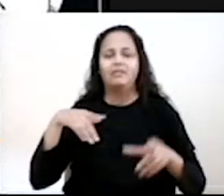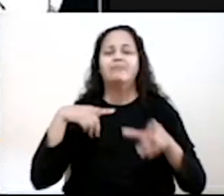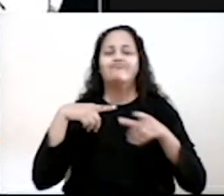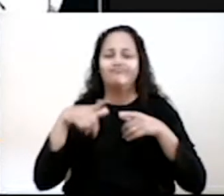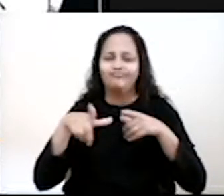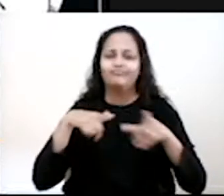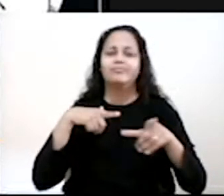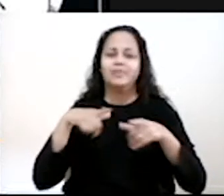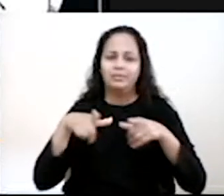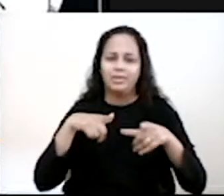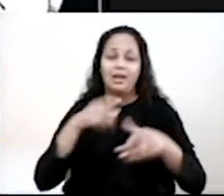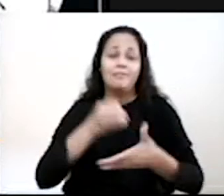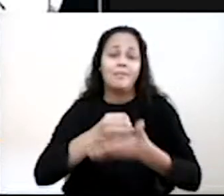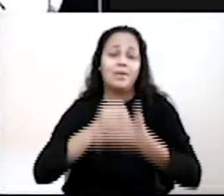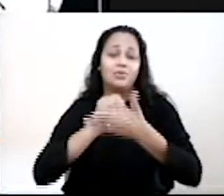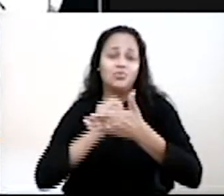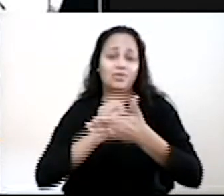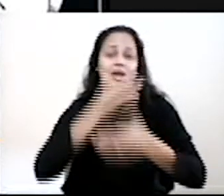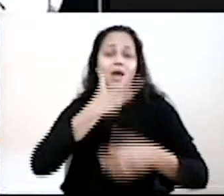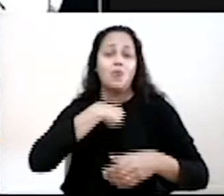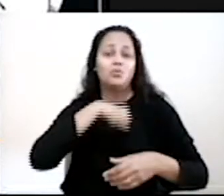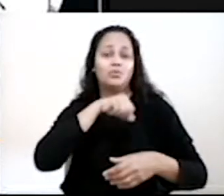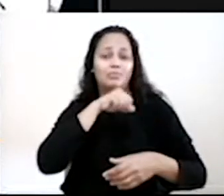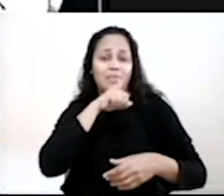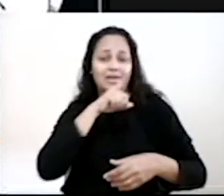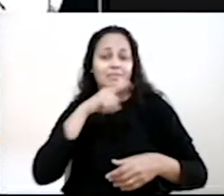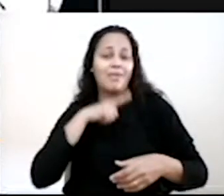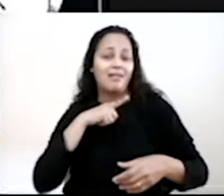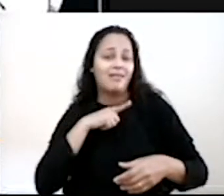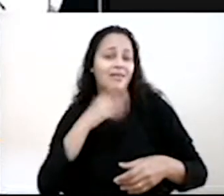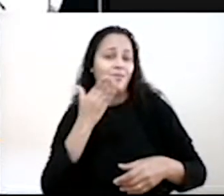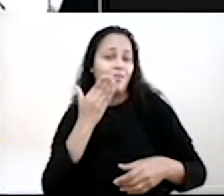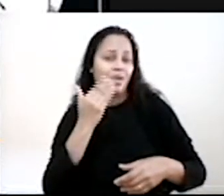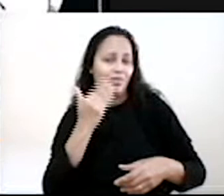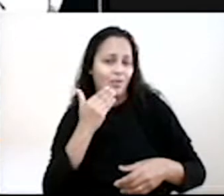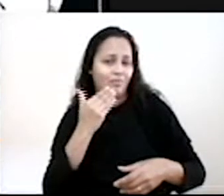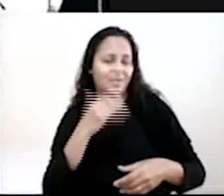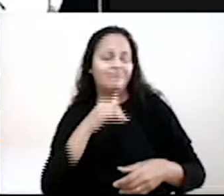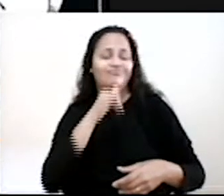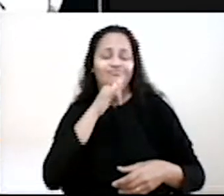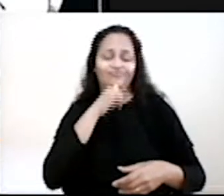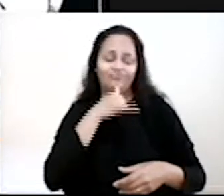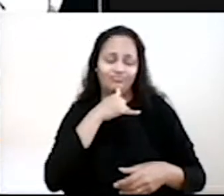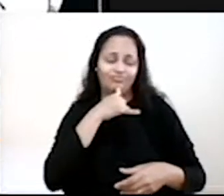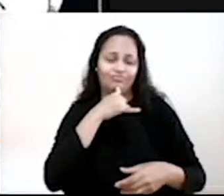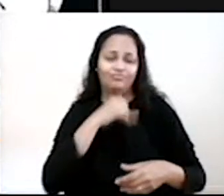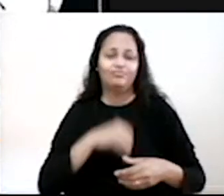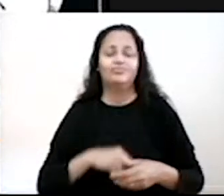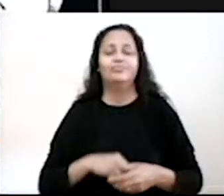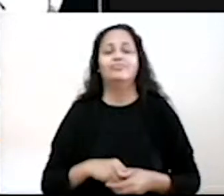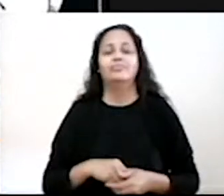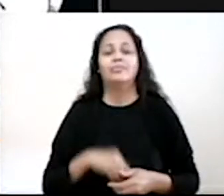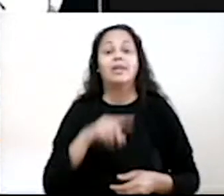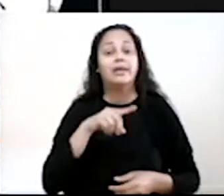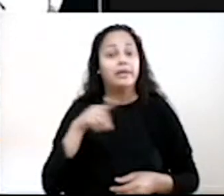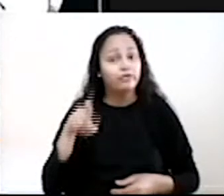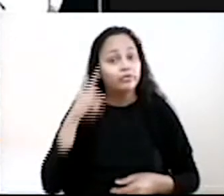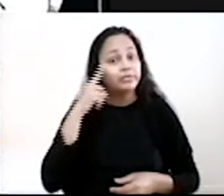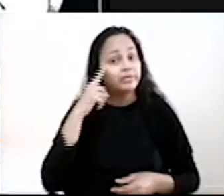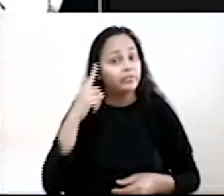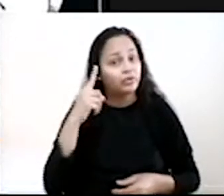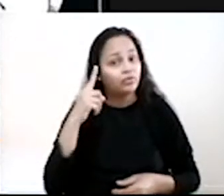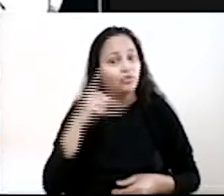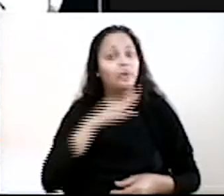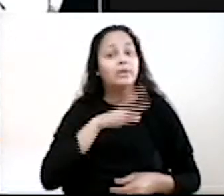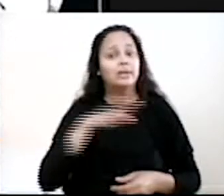né? Que acabam, às vezes, tendo que trabalhar para ajudar os pais, para terem o que comer. E isso é muito triste, tá? E